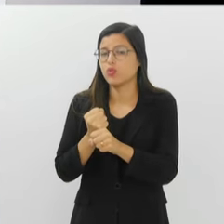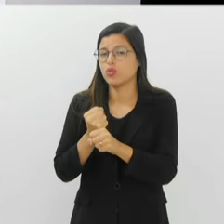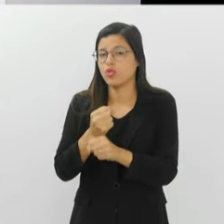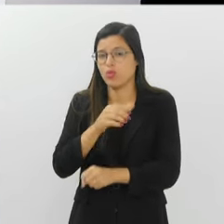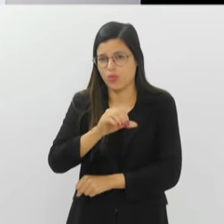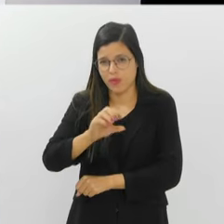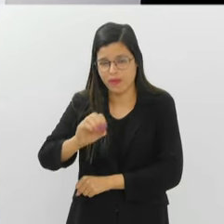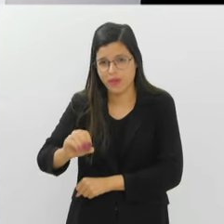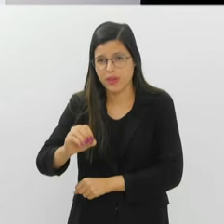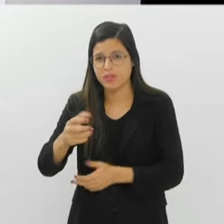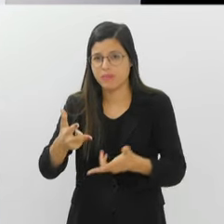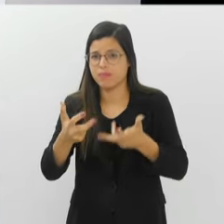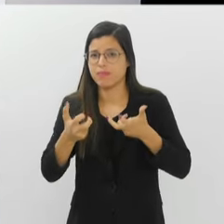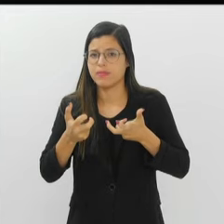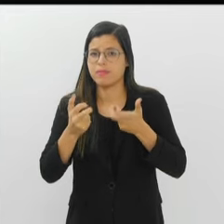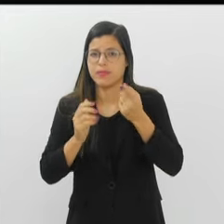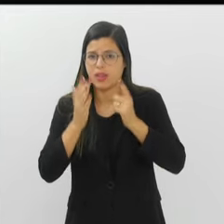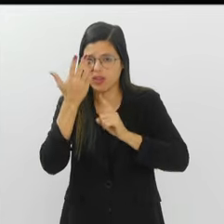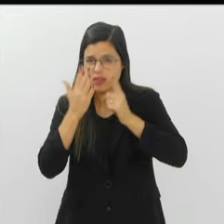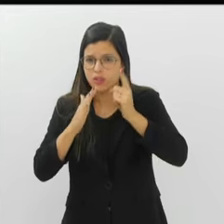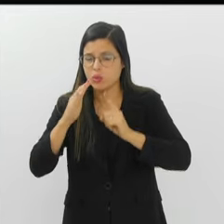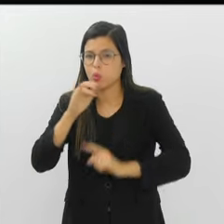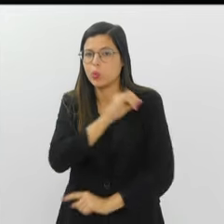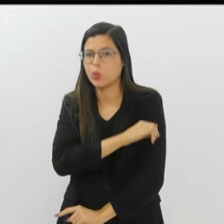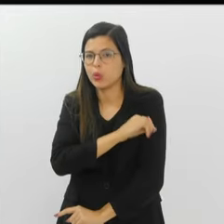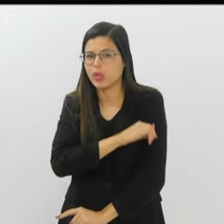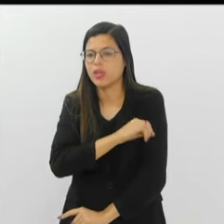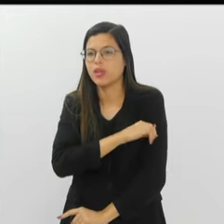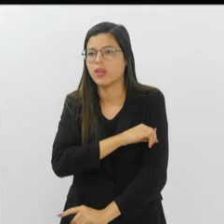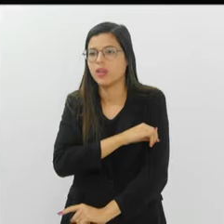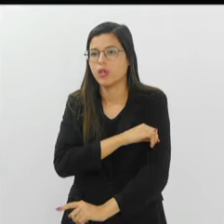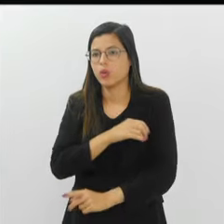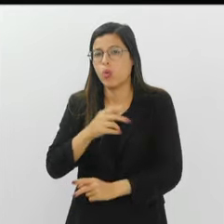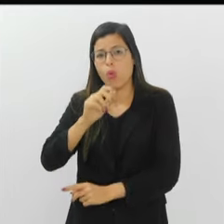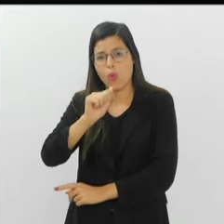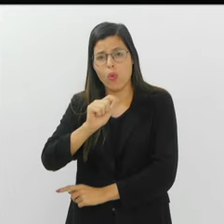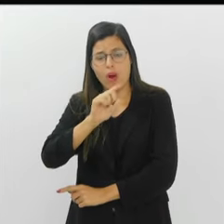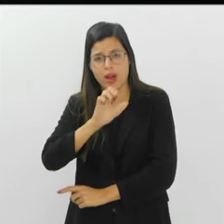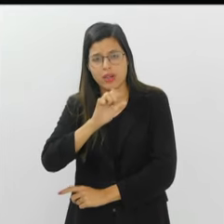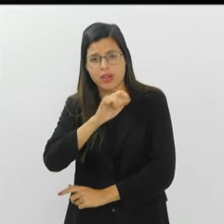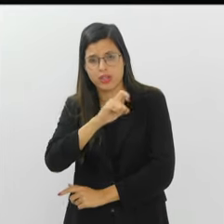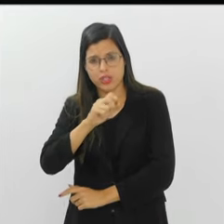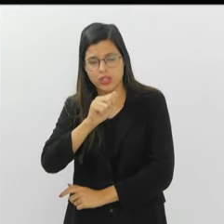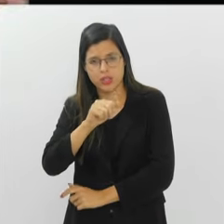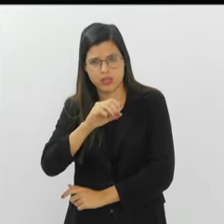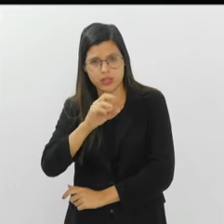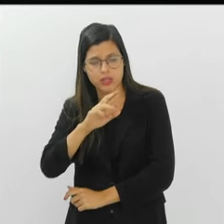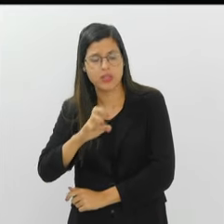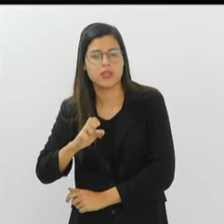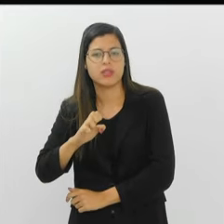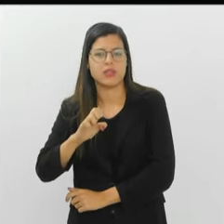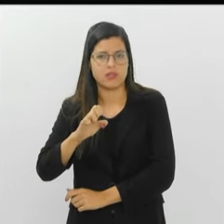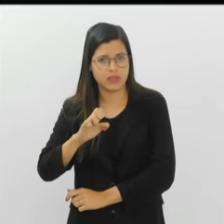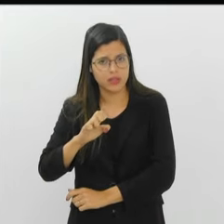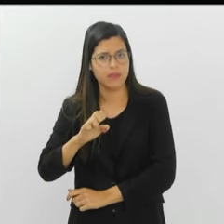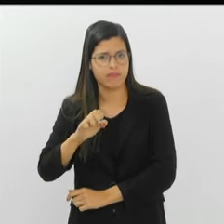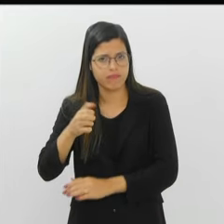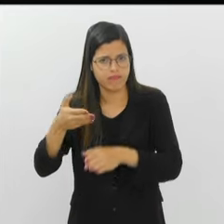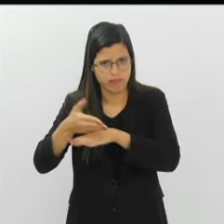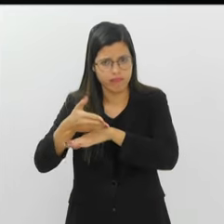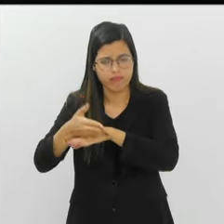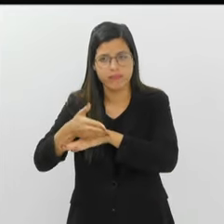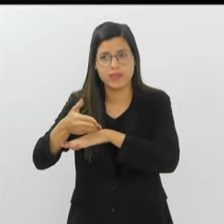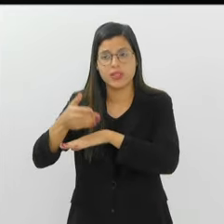90, você vai perceber que muitos carnavalescos do Rio passaram por São Paulo. O Alexandre passou por lá, no Camisa Verde e Branco,